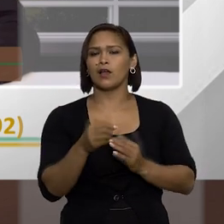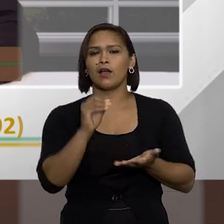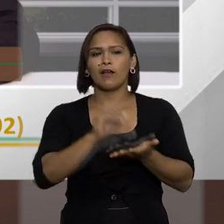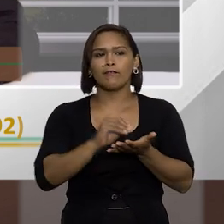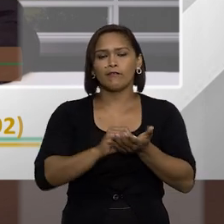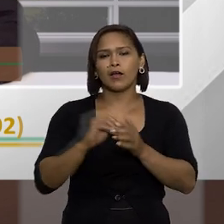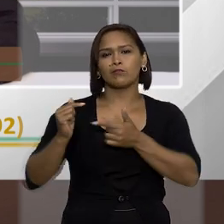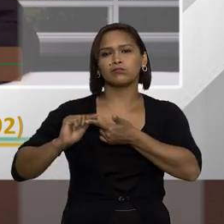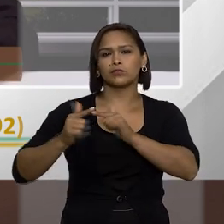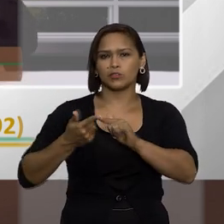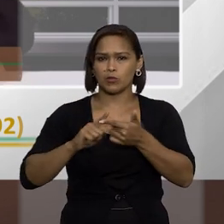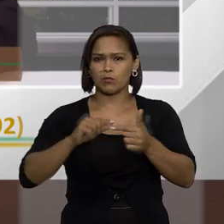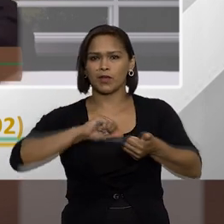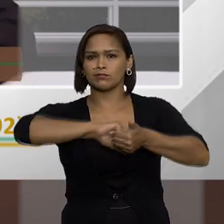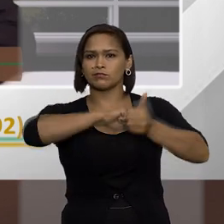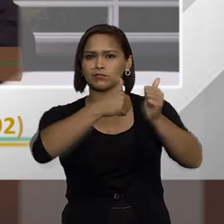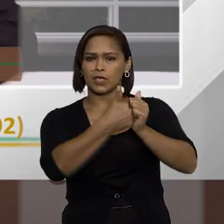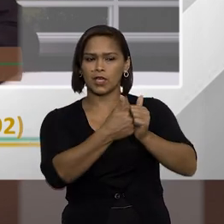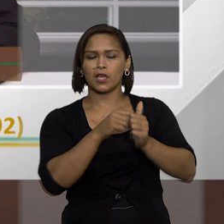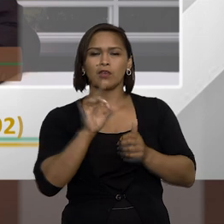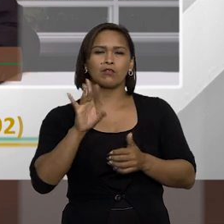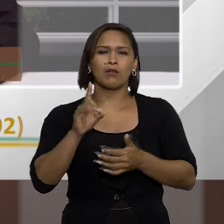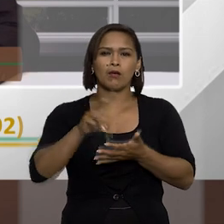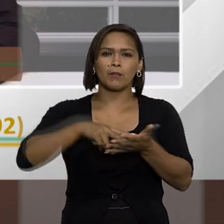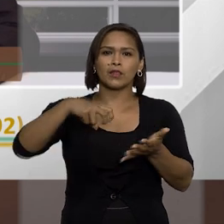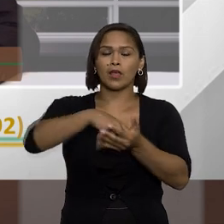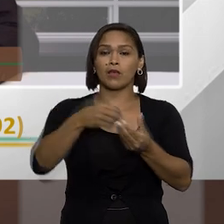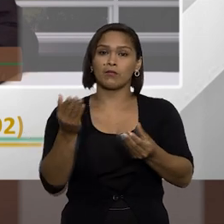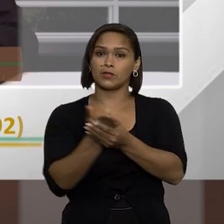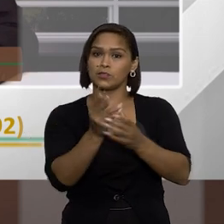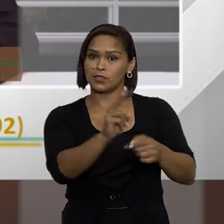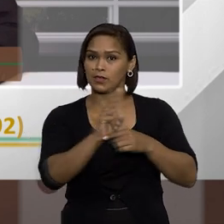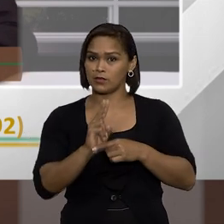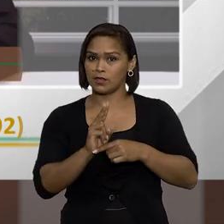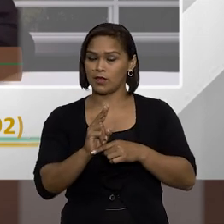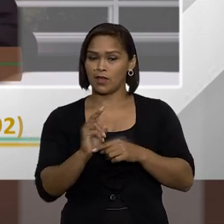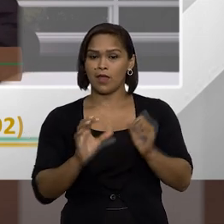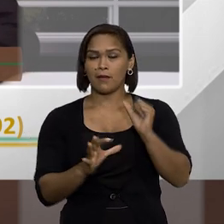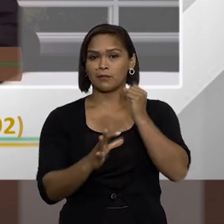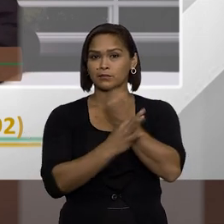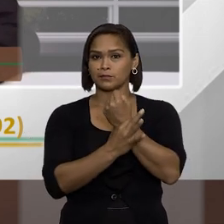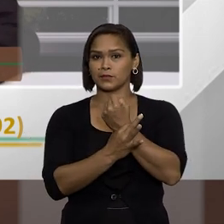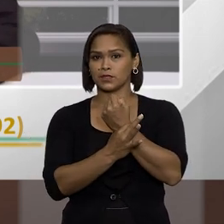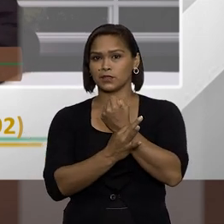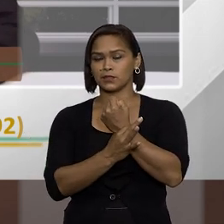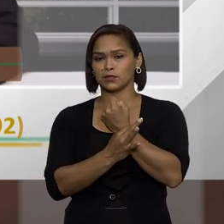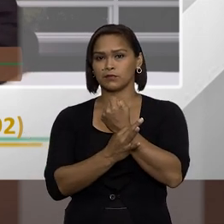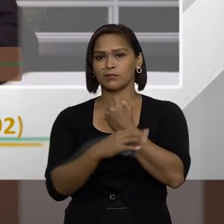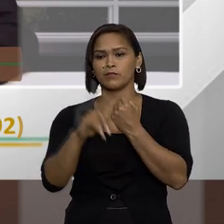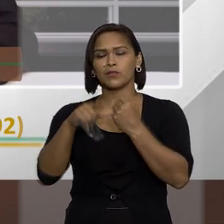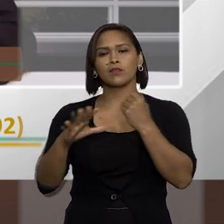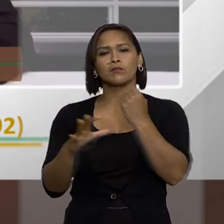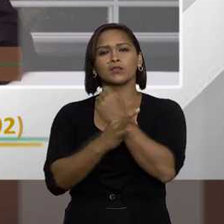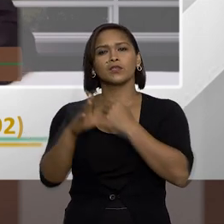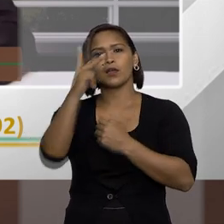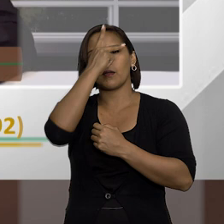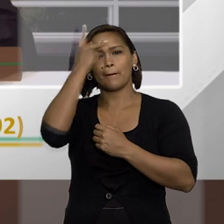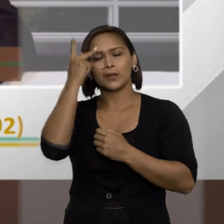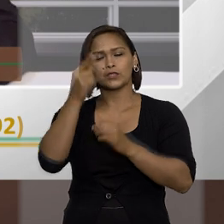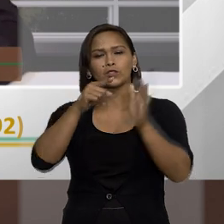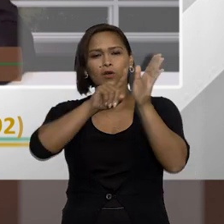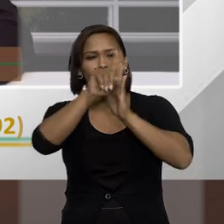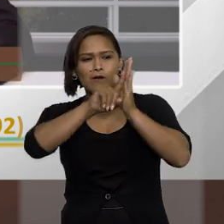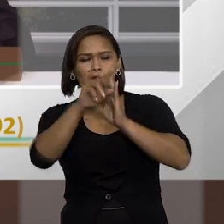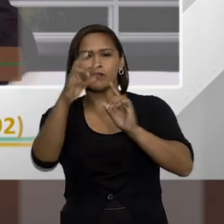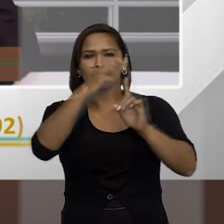da indisponibilidade dos bens, que não é bem uma penalidade, ela é uma medida cautelar, que é para assegurar que a pessoa que